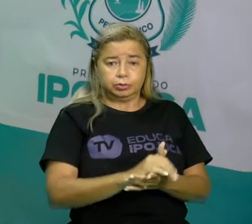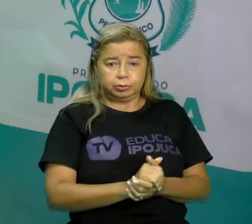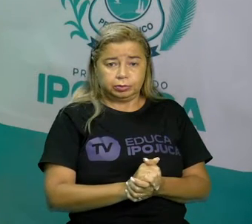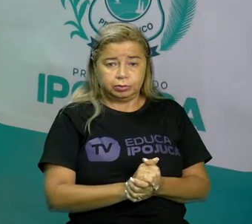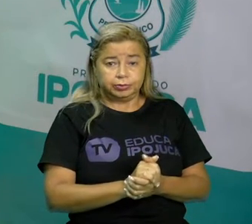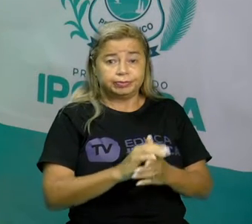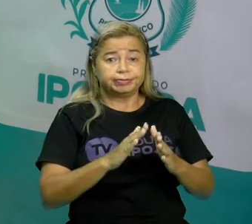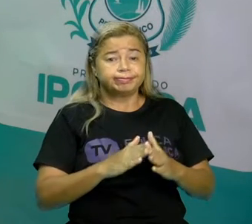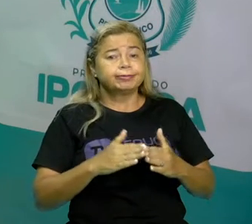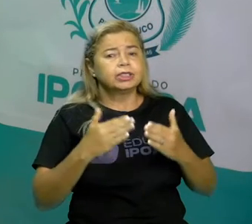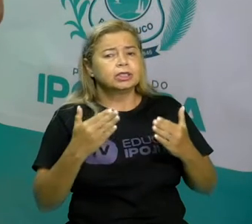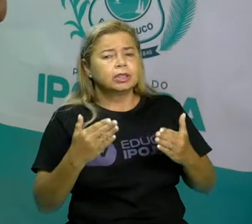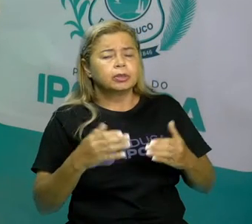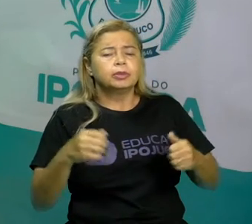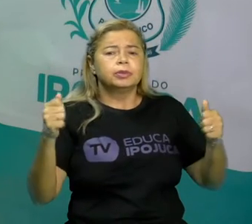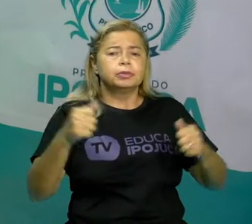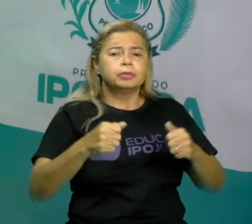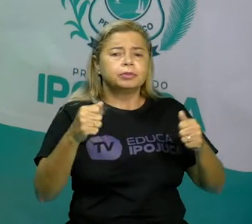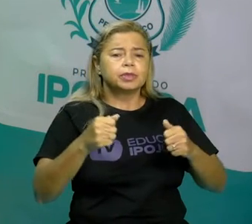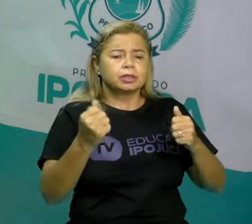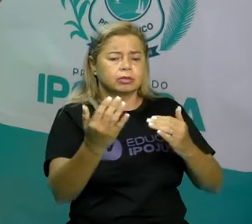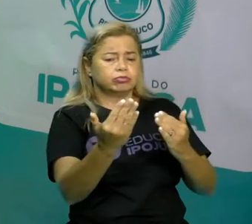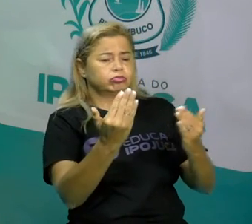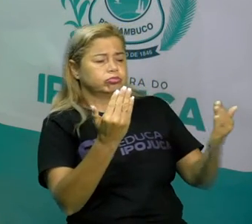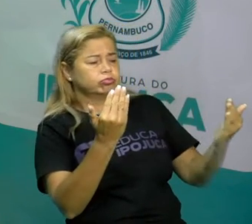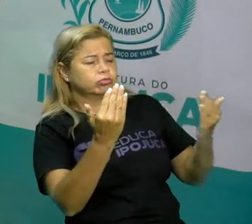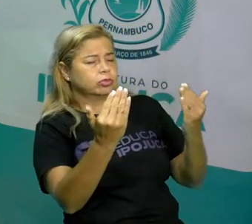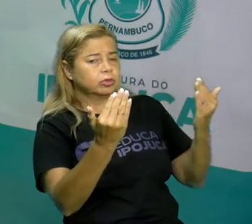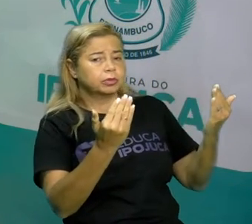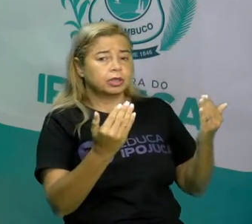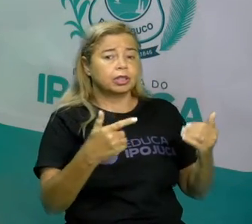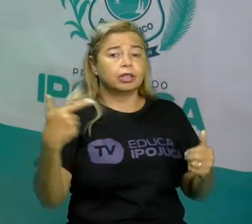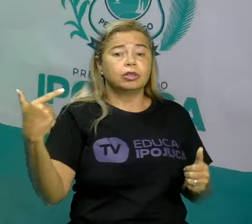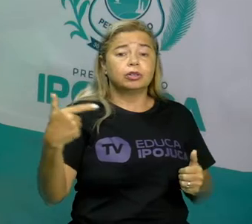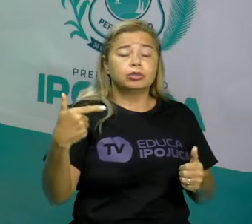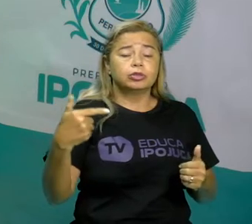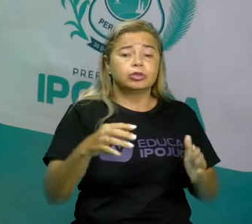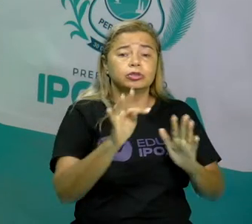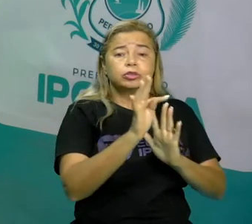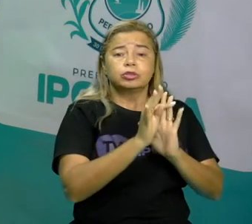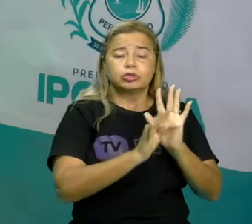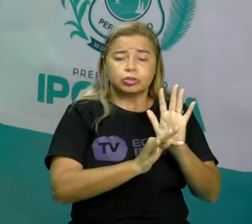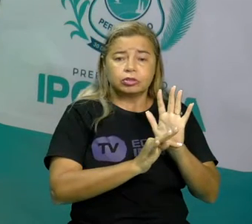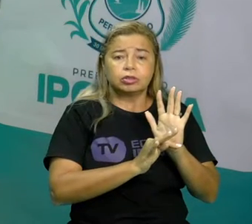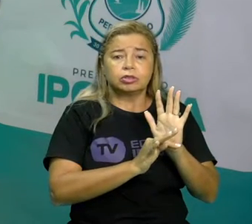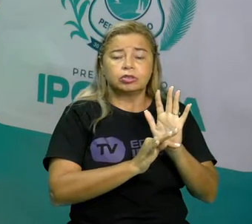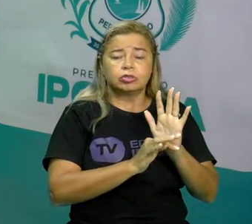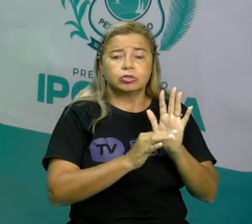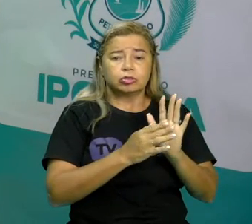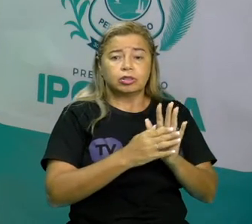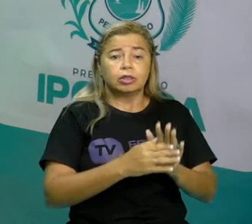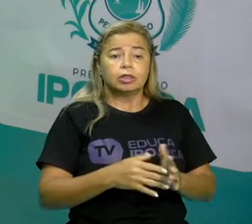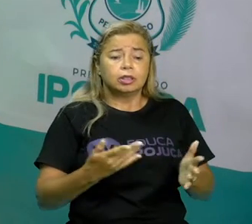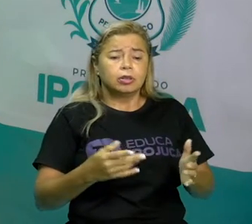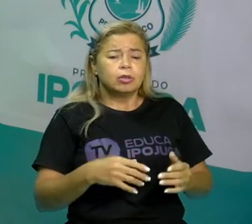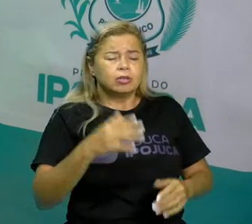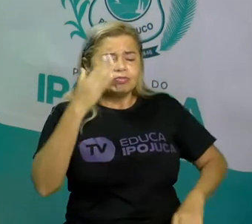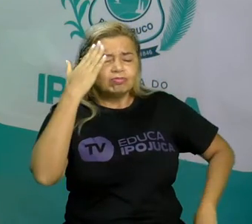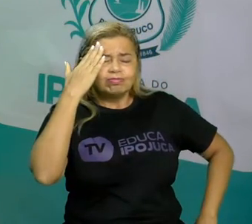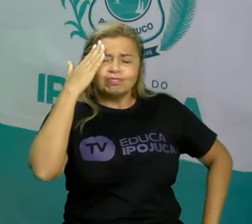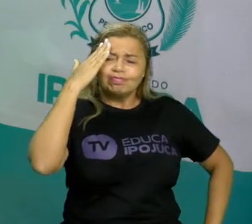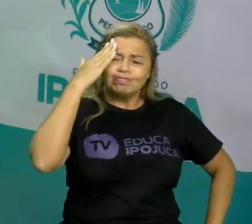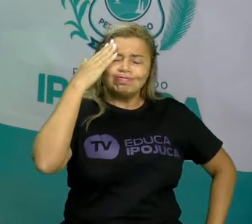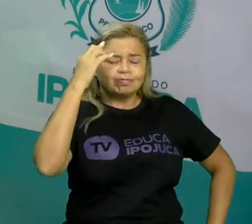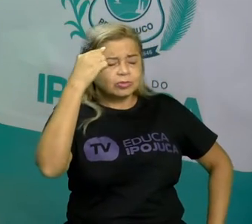compreender um texto, a gente lê, se não conseguir entender, a gente faz uma releitura, como eu já falei,